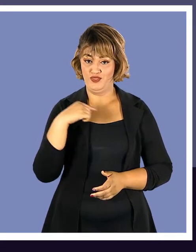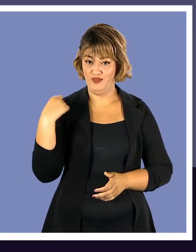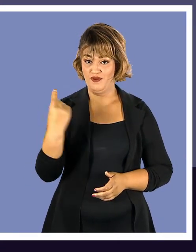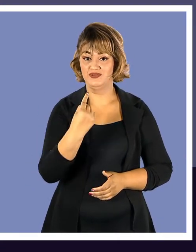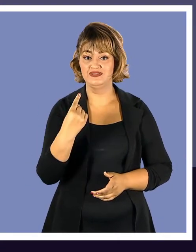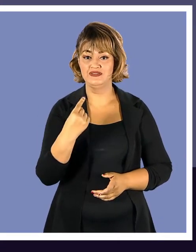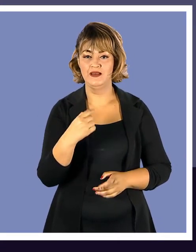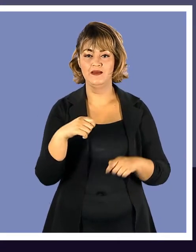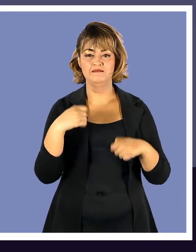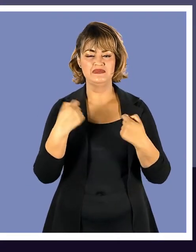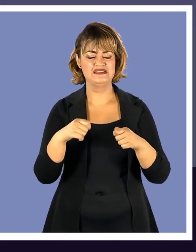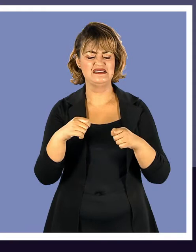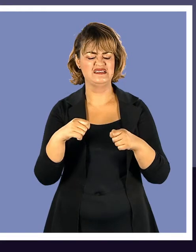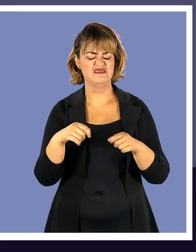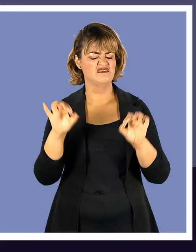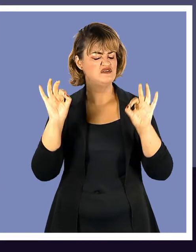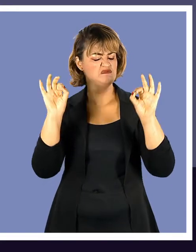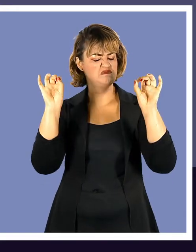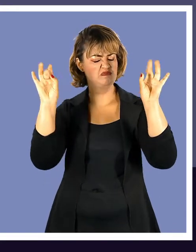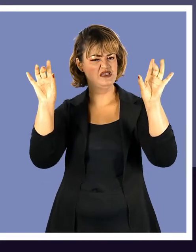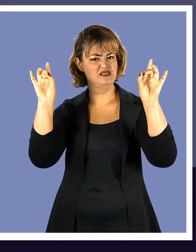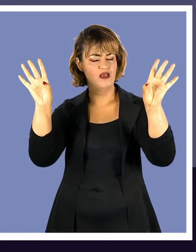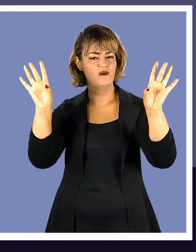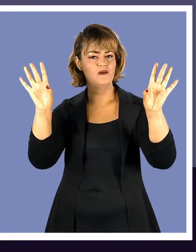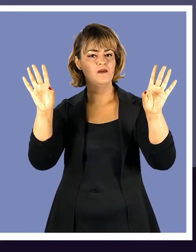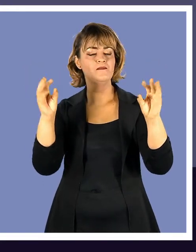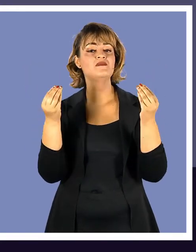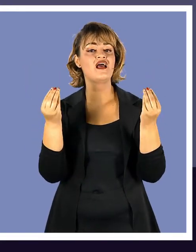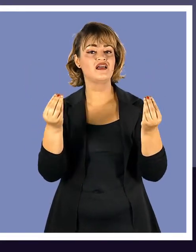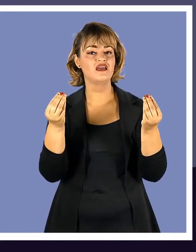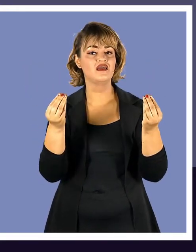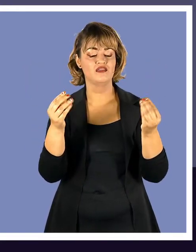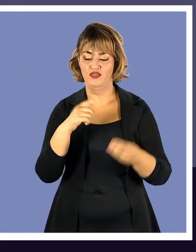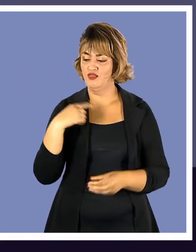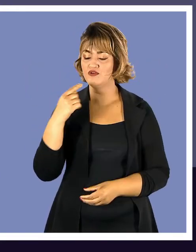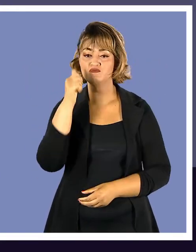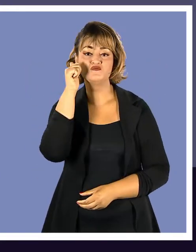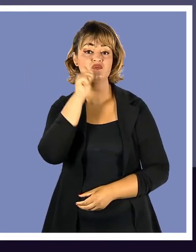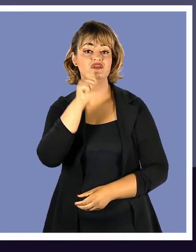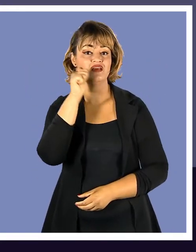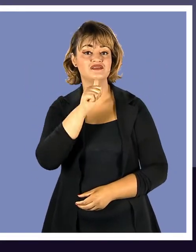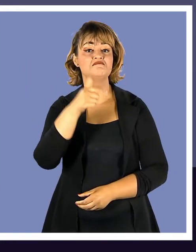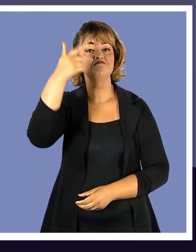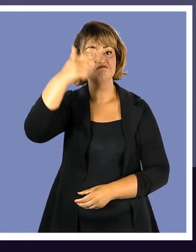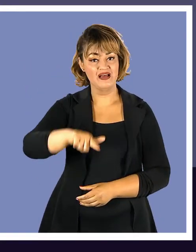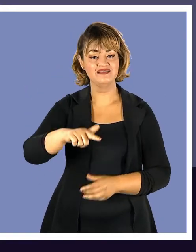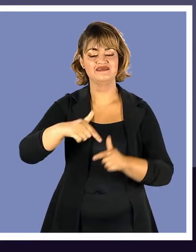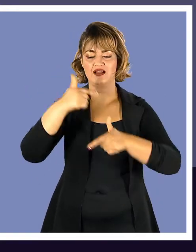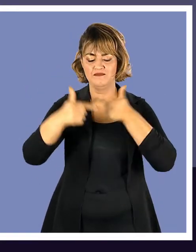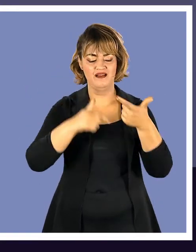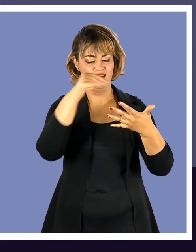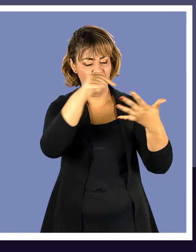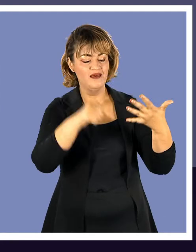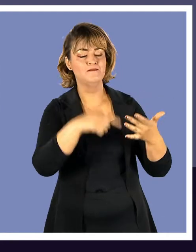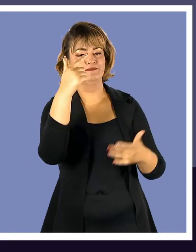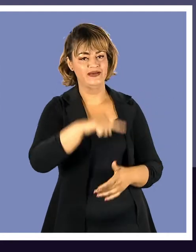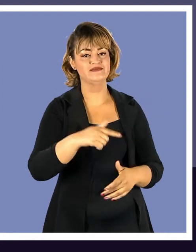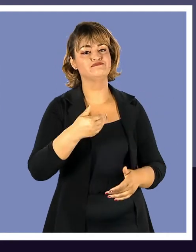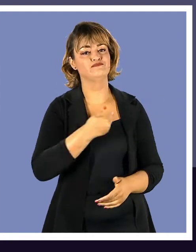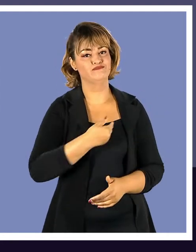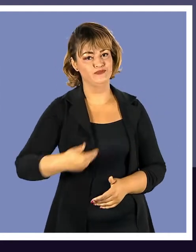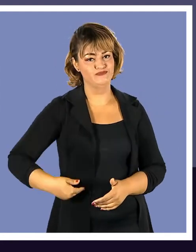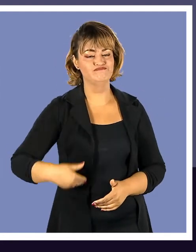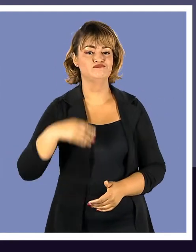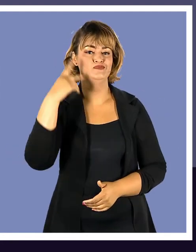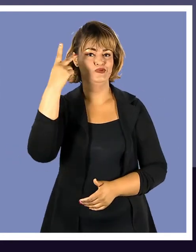Nós temos que ser extraordinárias para poder, como mulheres, ainda nos dedicarmos à